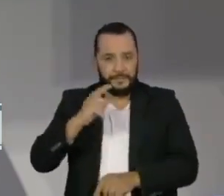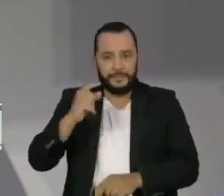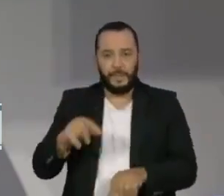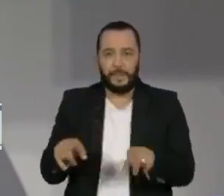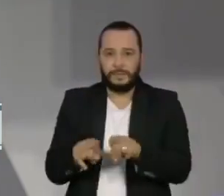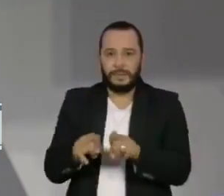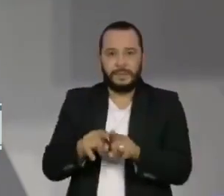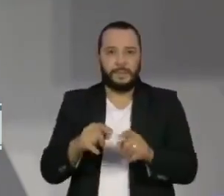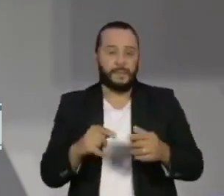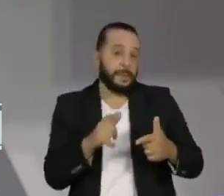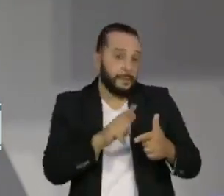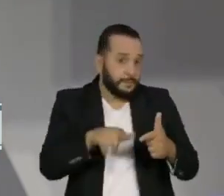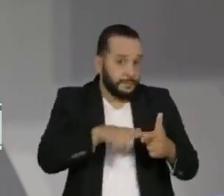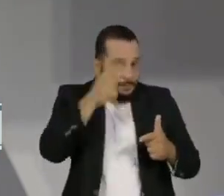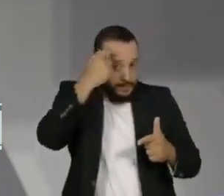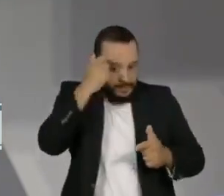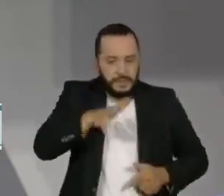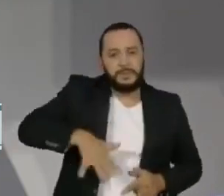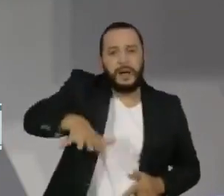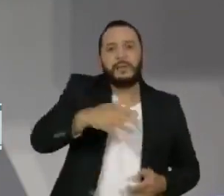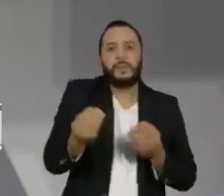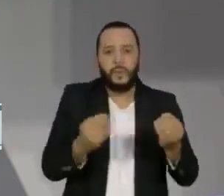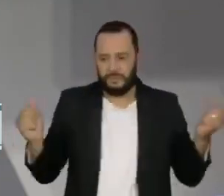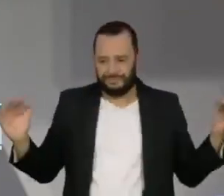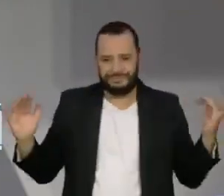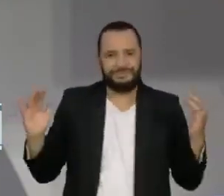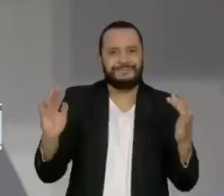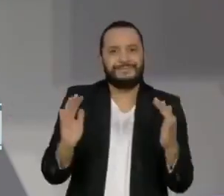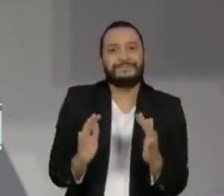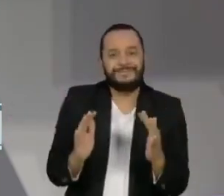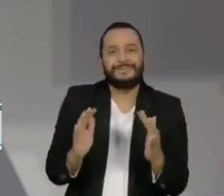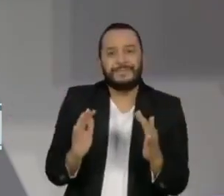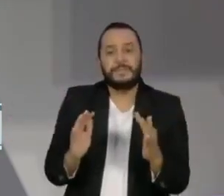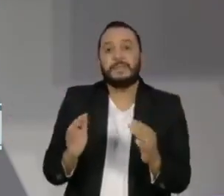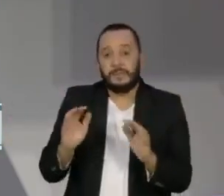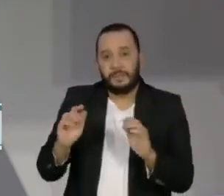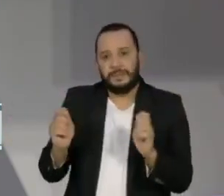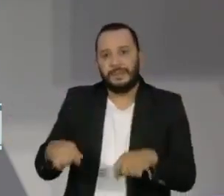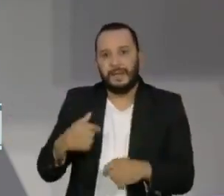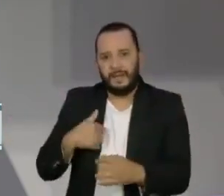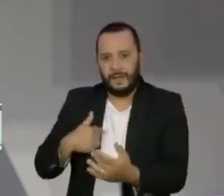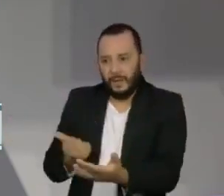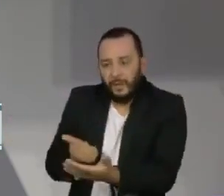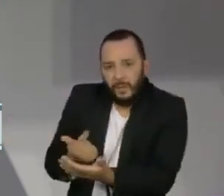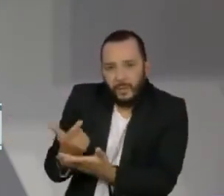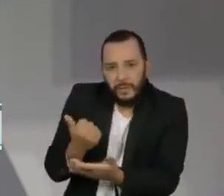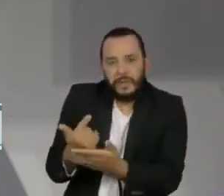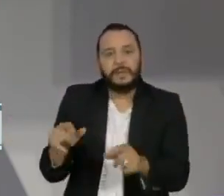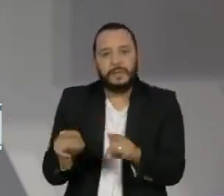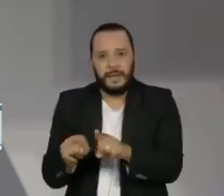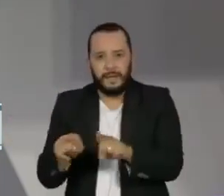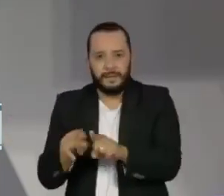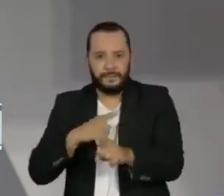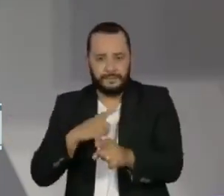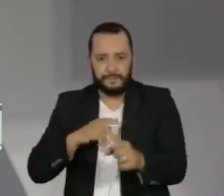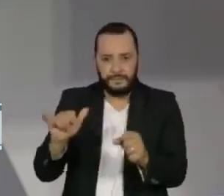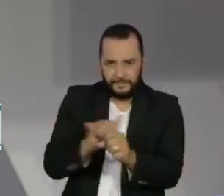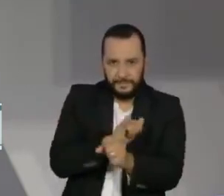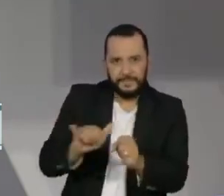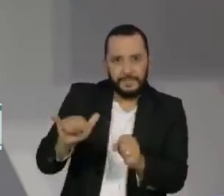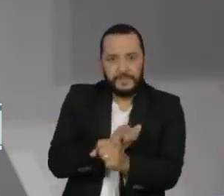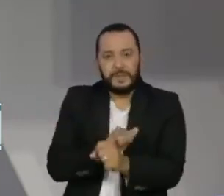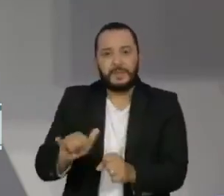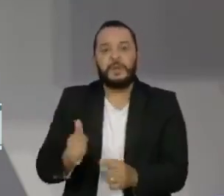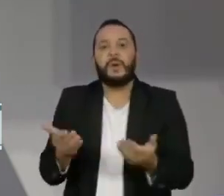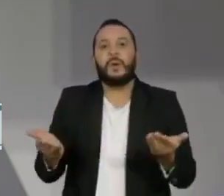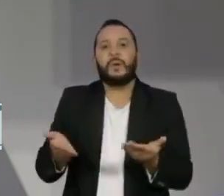seus espaços físicos, criando novas tendências que vão além do ato de comprar. A estratégia varejista hoje é o